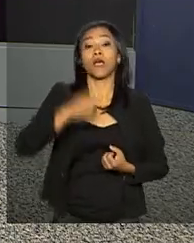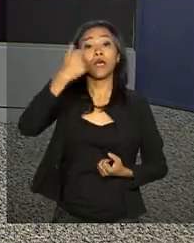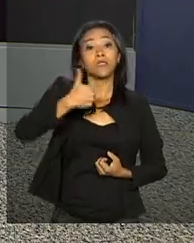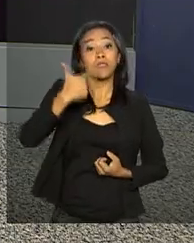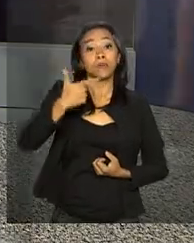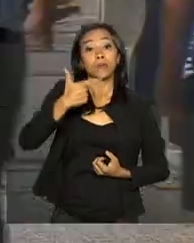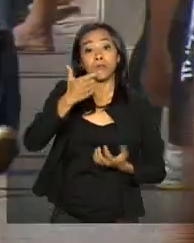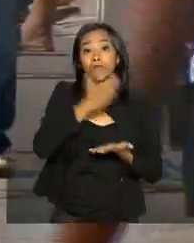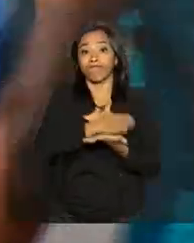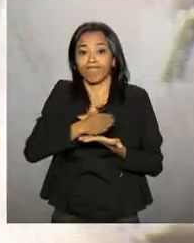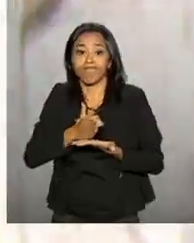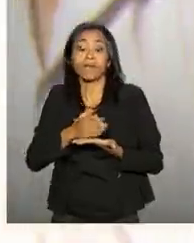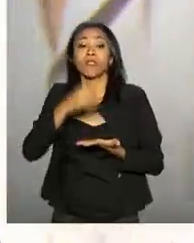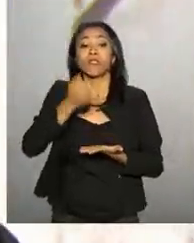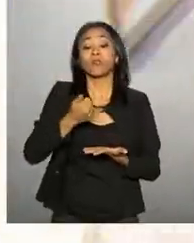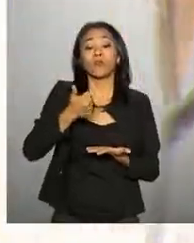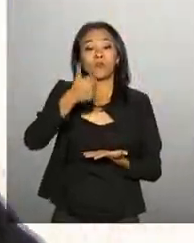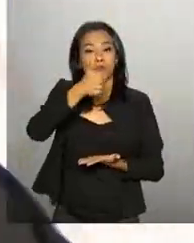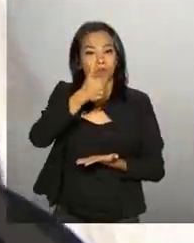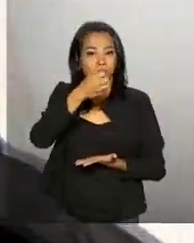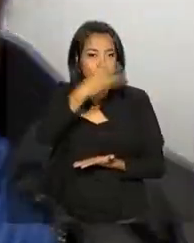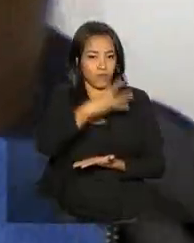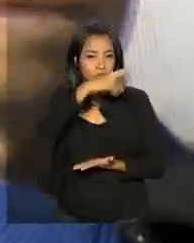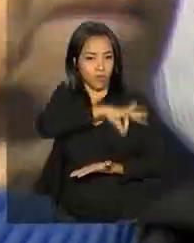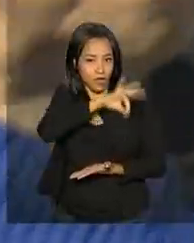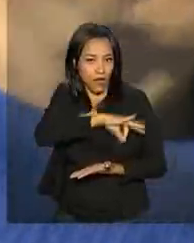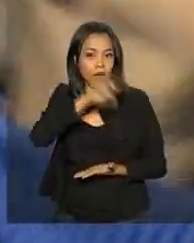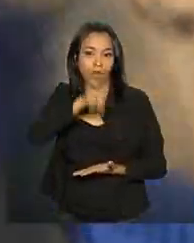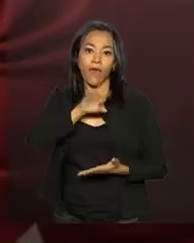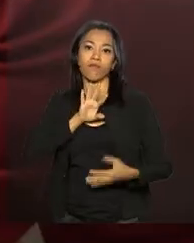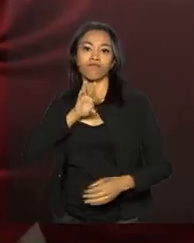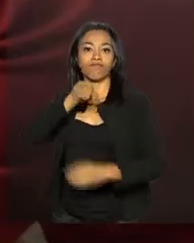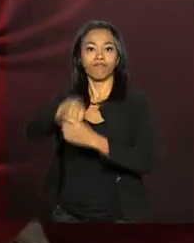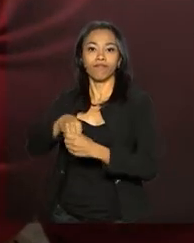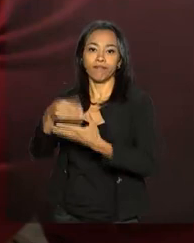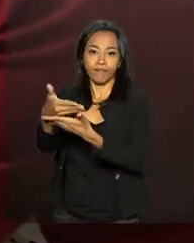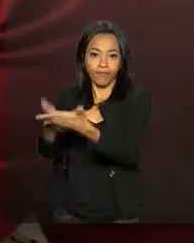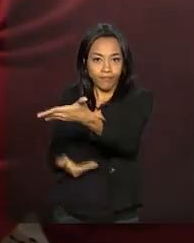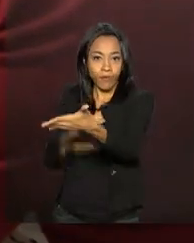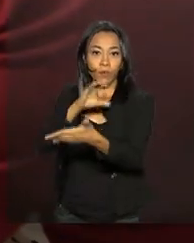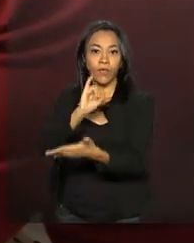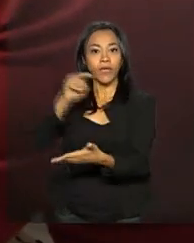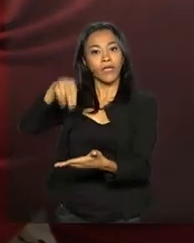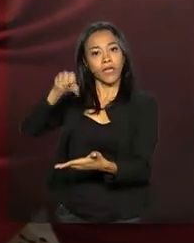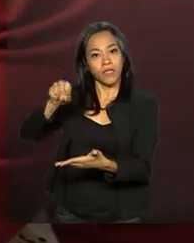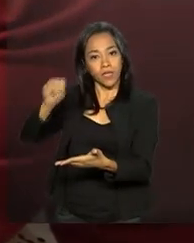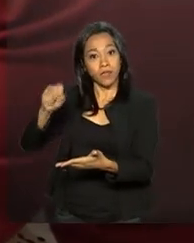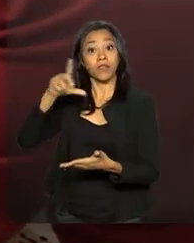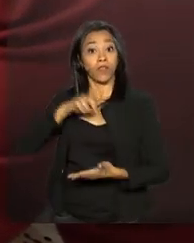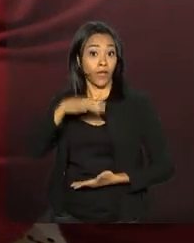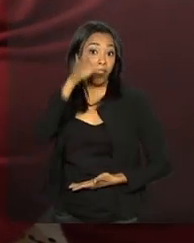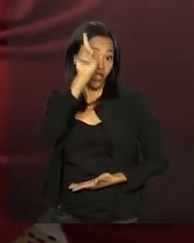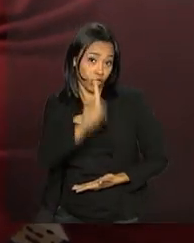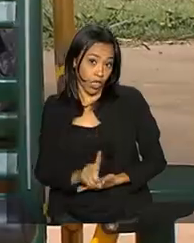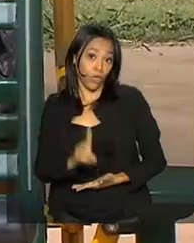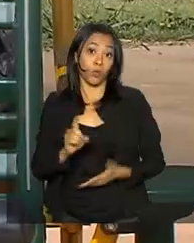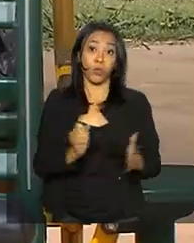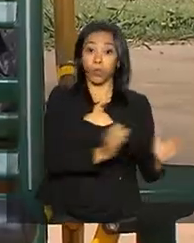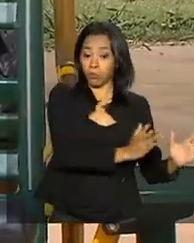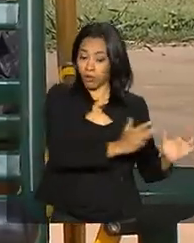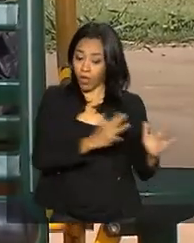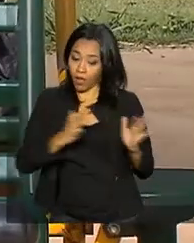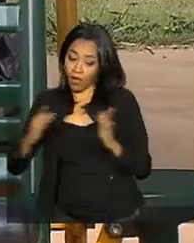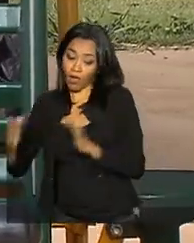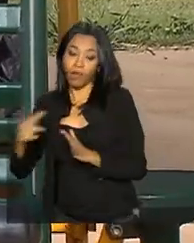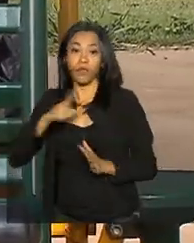O depósito é realizado na folha de pagamento mensal do INSS. Tem direito quem durante o ano recebeu